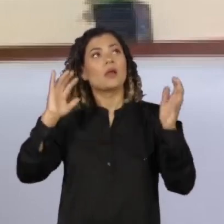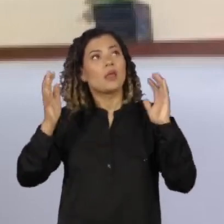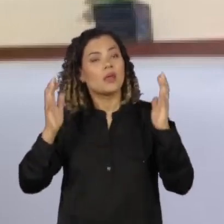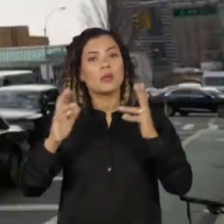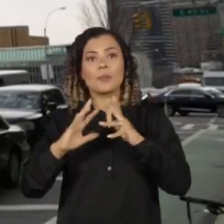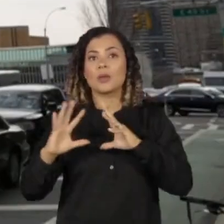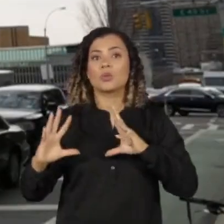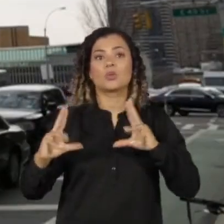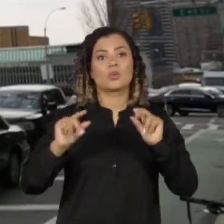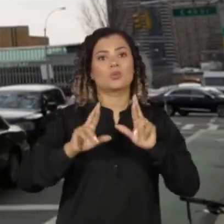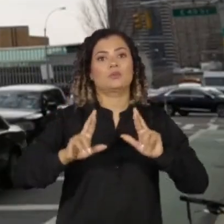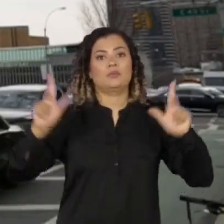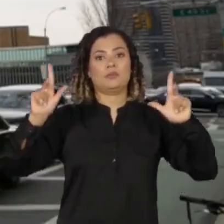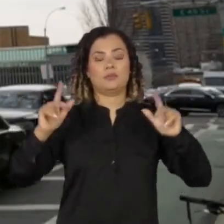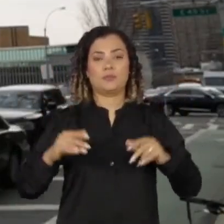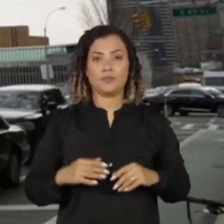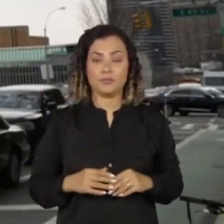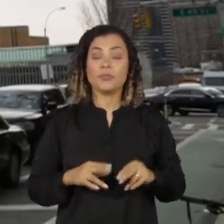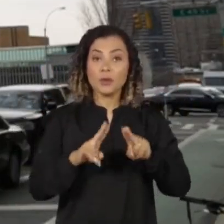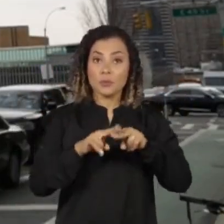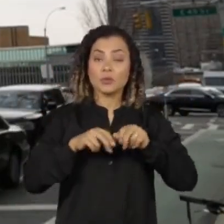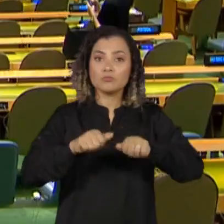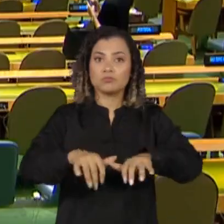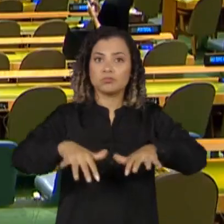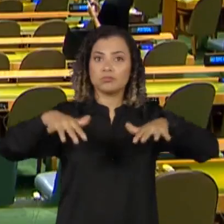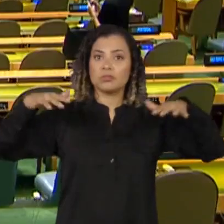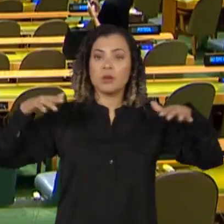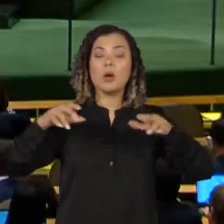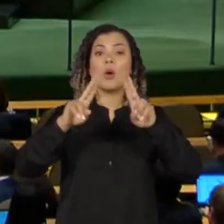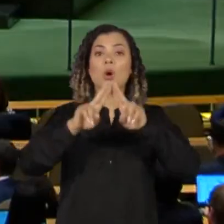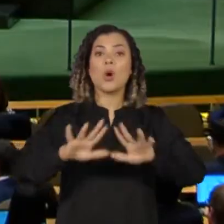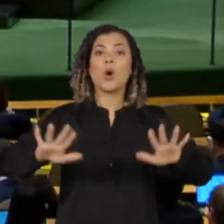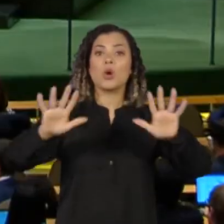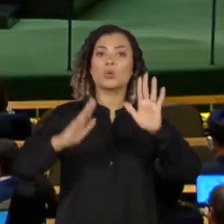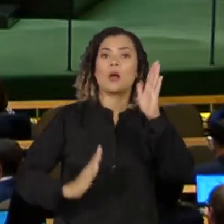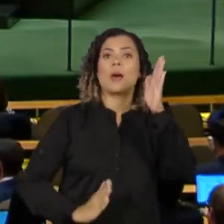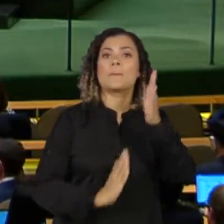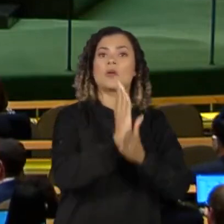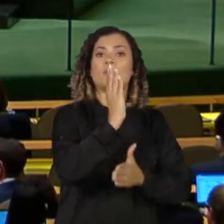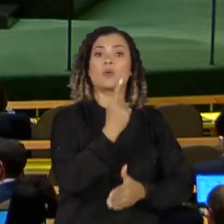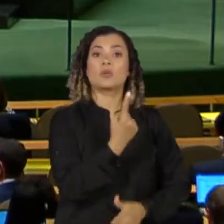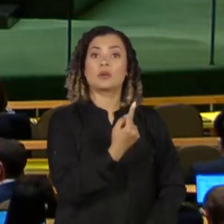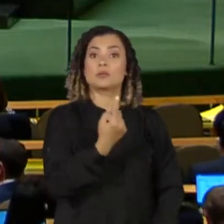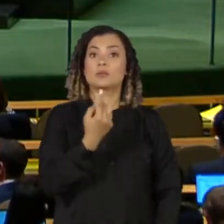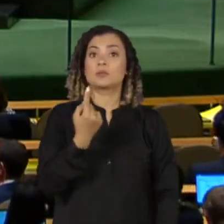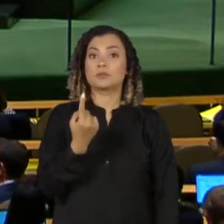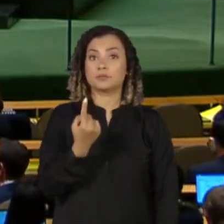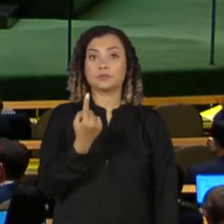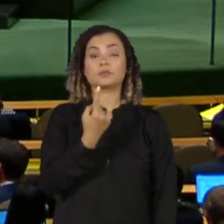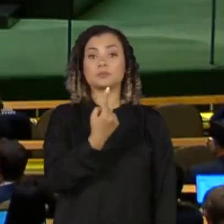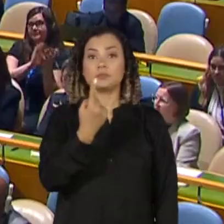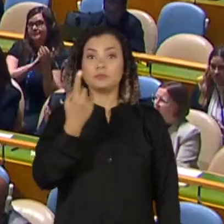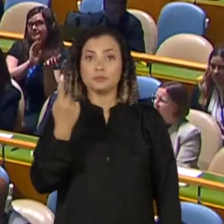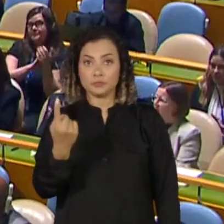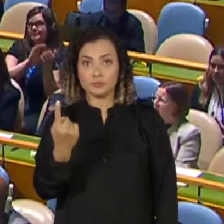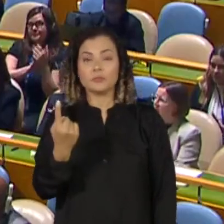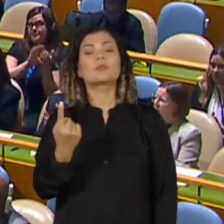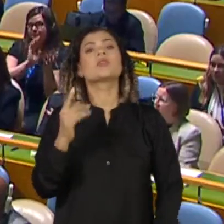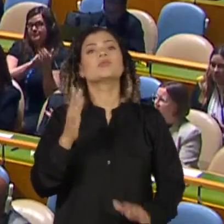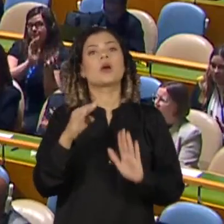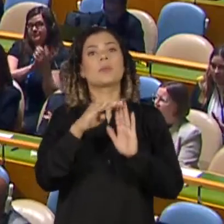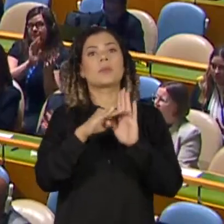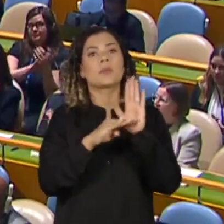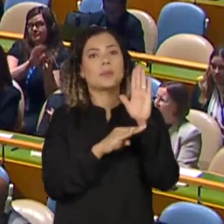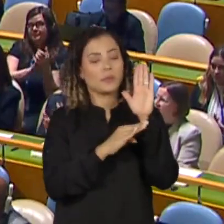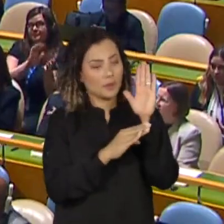tudo diferente. Em Assembleia Geral Extraordinária, a ONU aprovou a 11ª resolução sobre o conflito. O texto